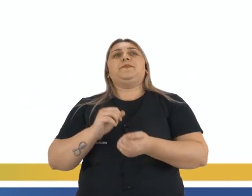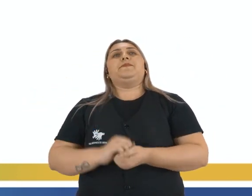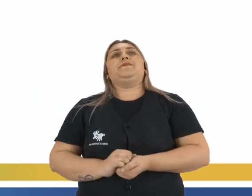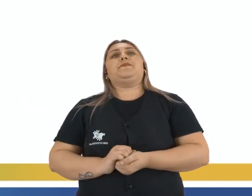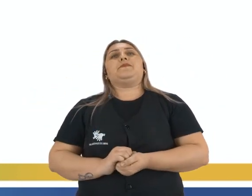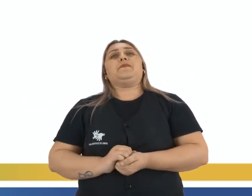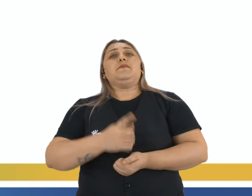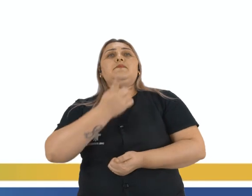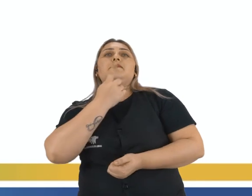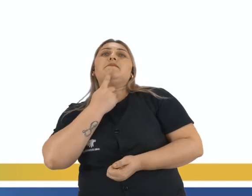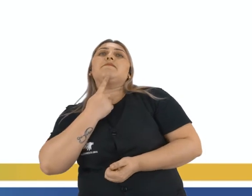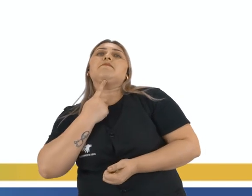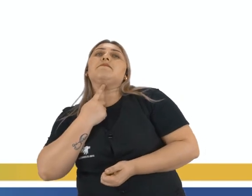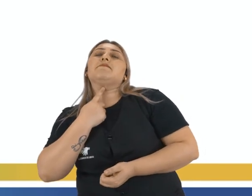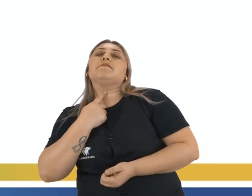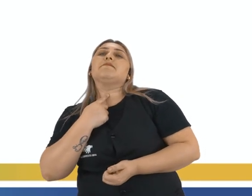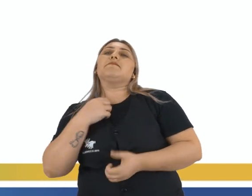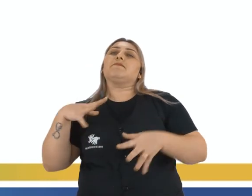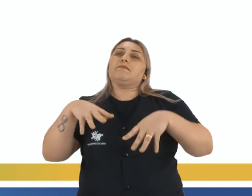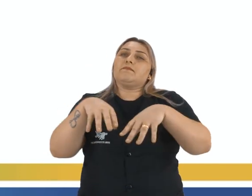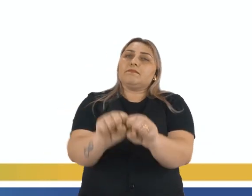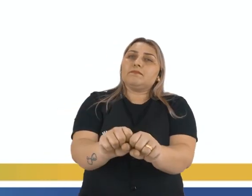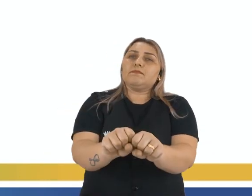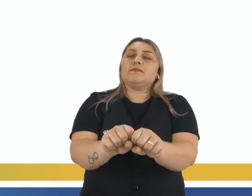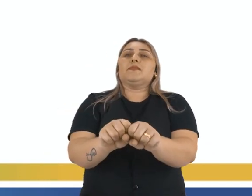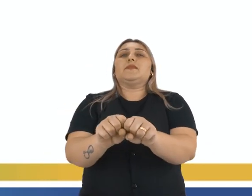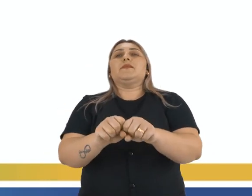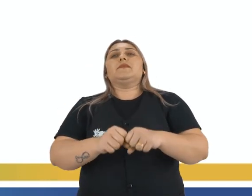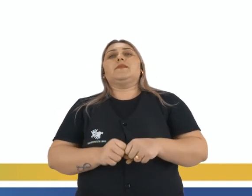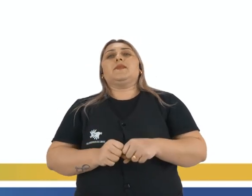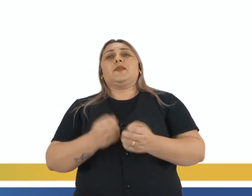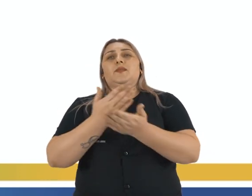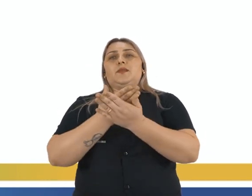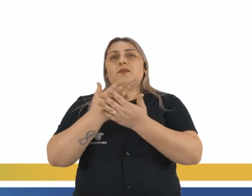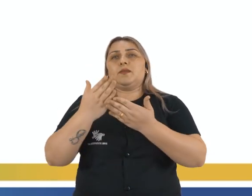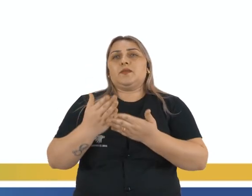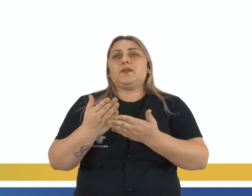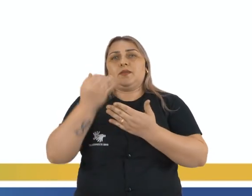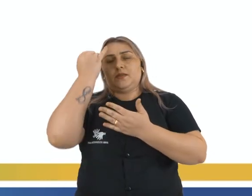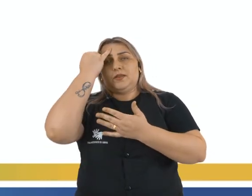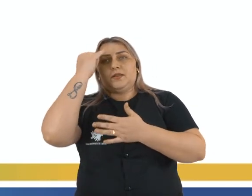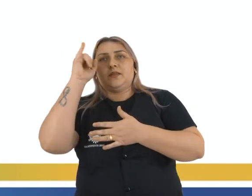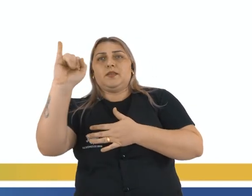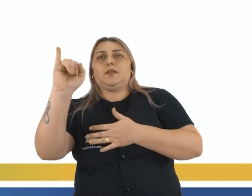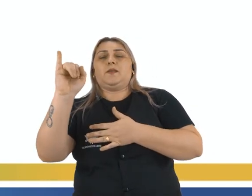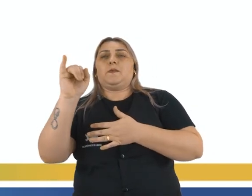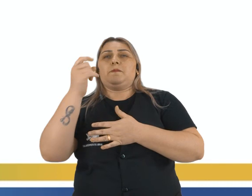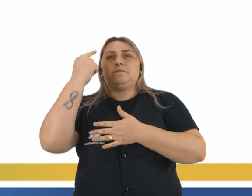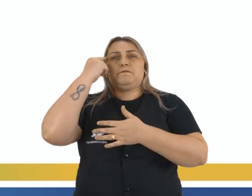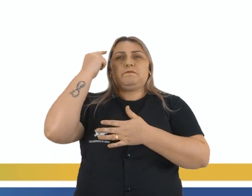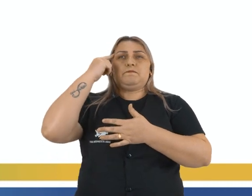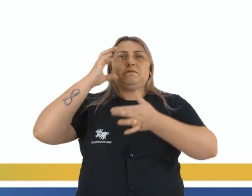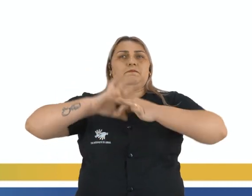Então, eles desejavam se emancipar. E, quando eles começaram com essas ideias, eles não pensavam em libertar os escravos, eles